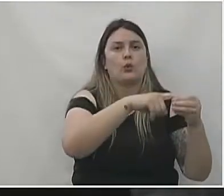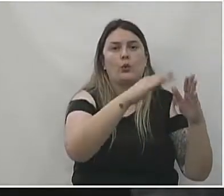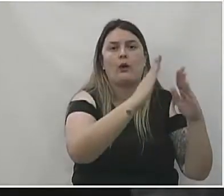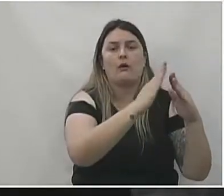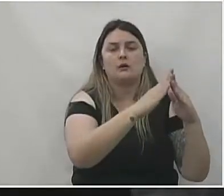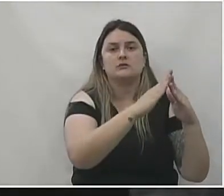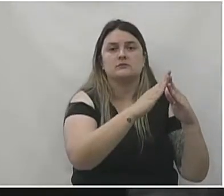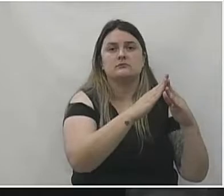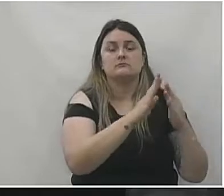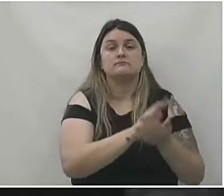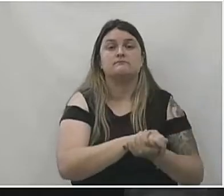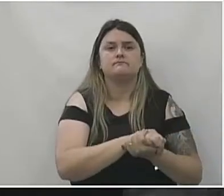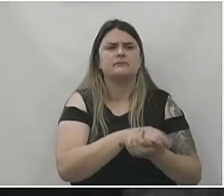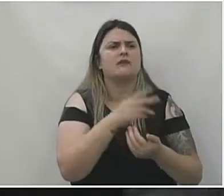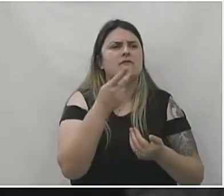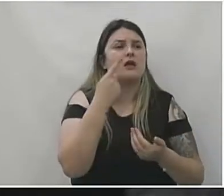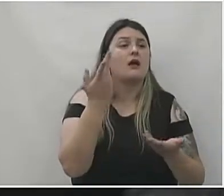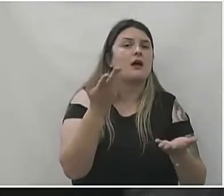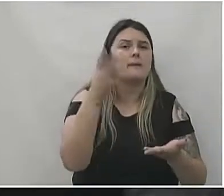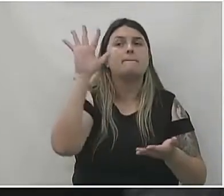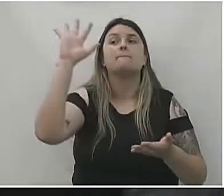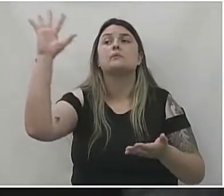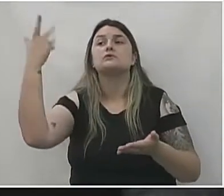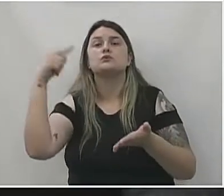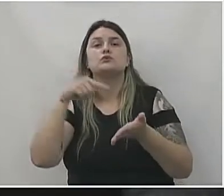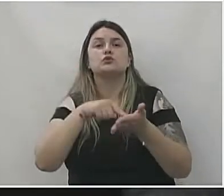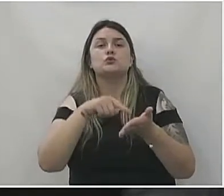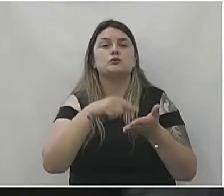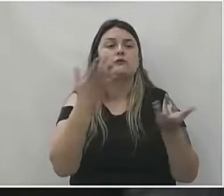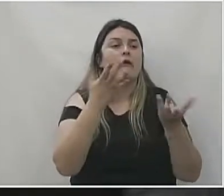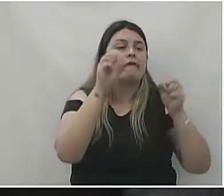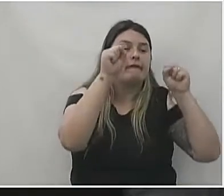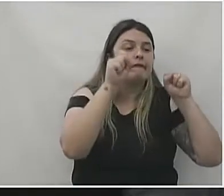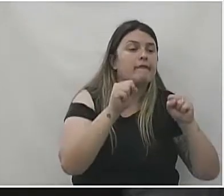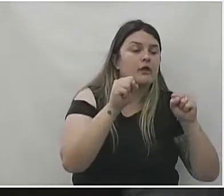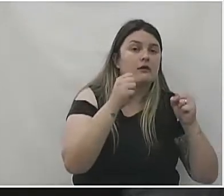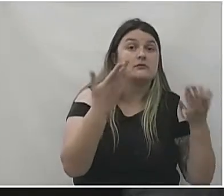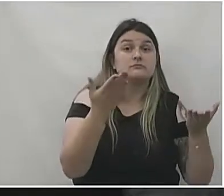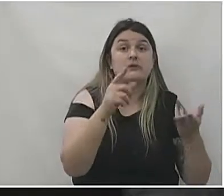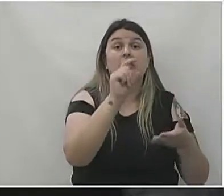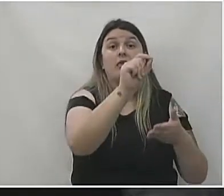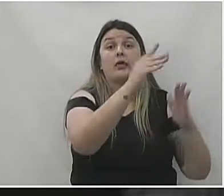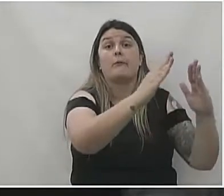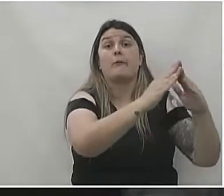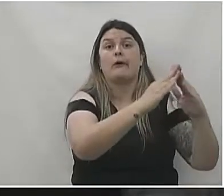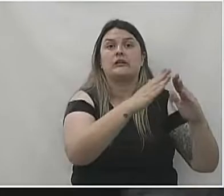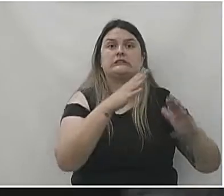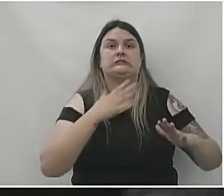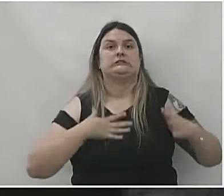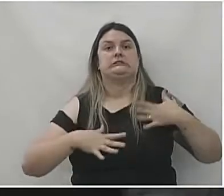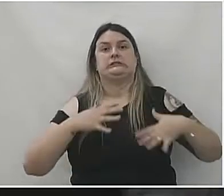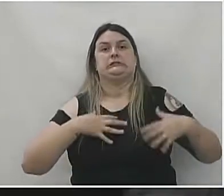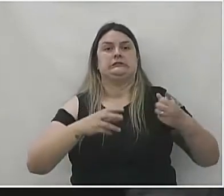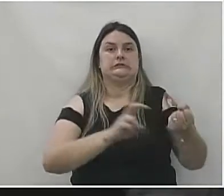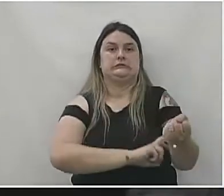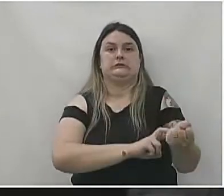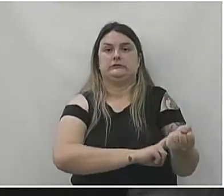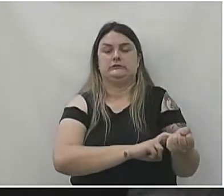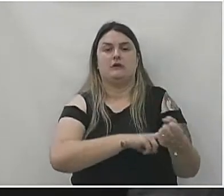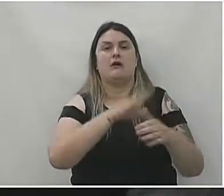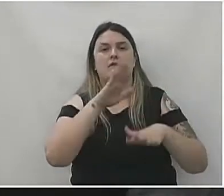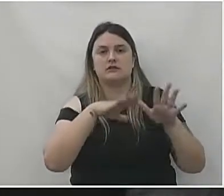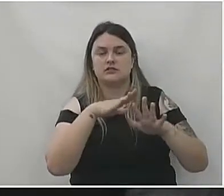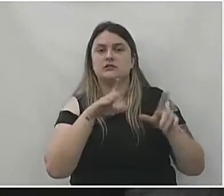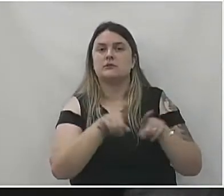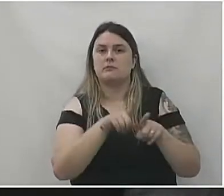e falar, ó, teve uma denúncia, assim, assim, assado. E o morador, né, já se altera, já se exalta, por muitas